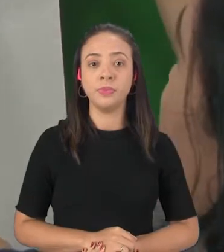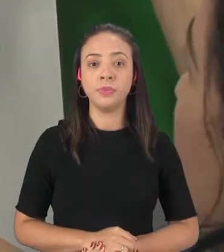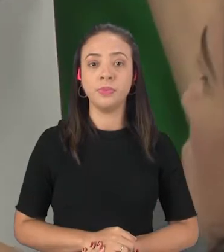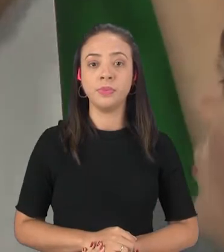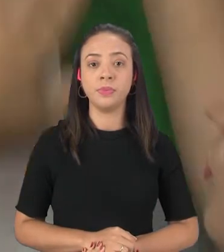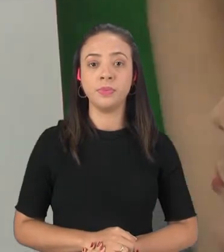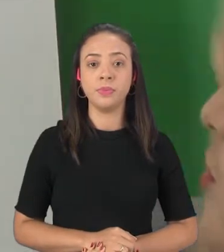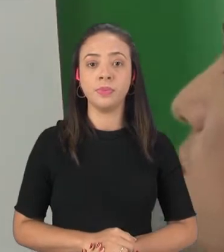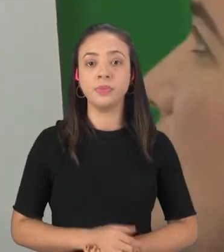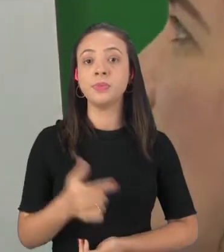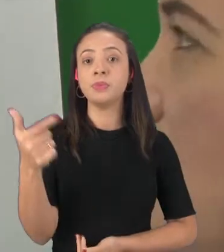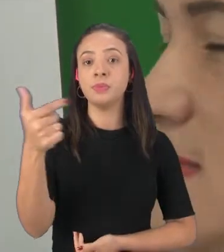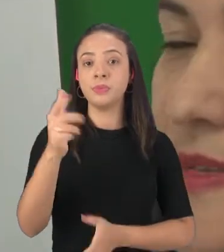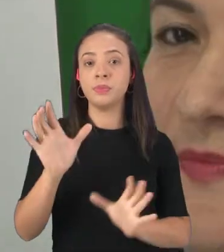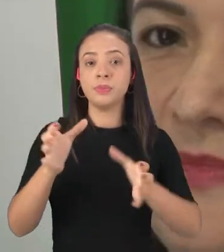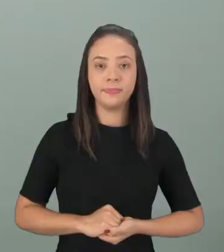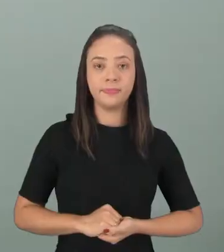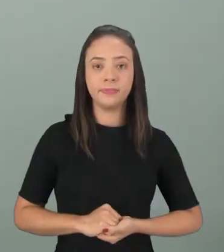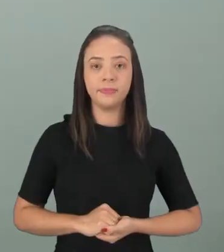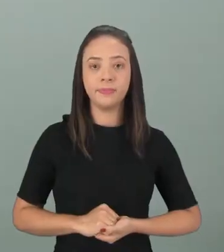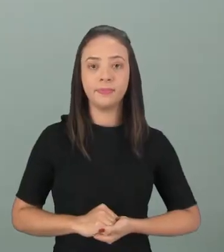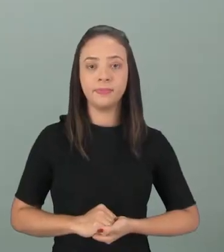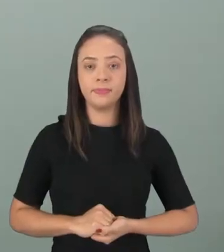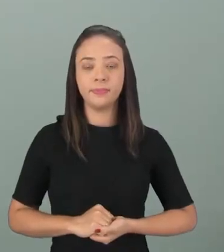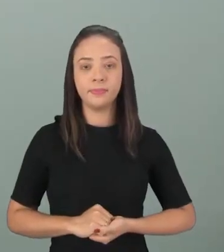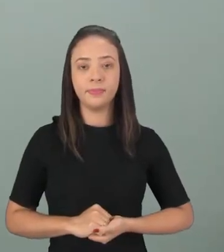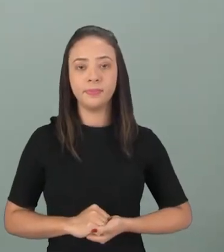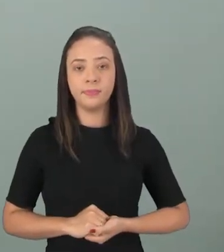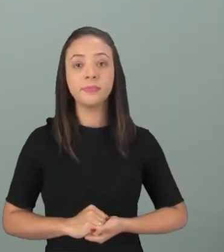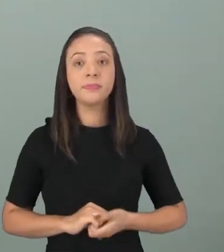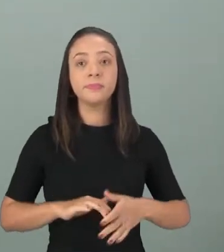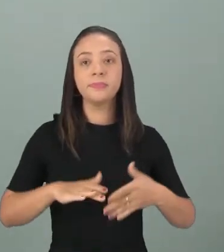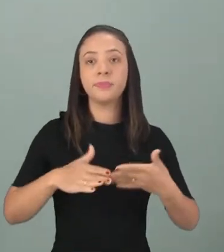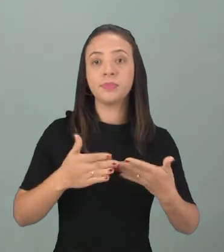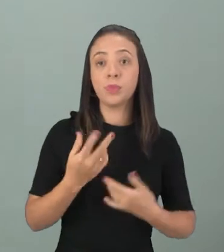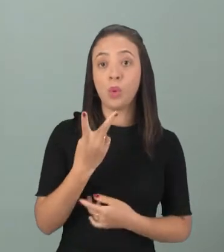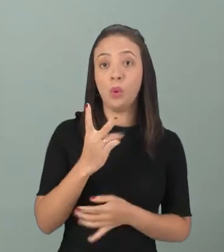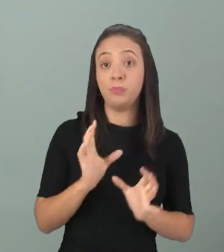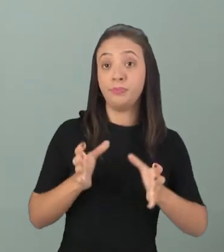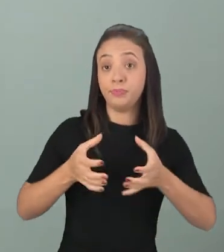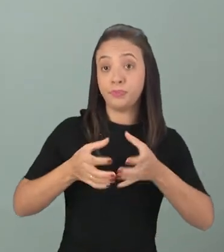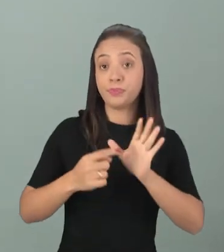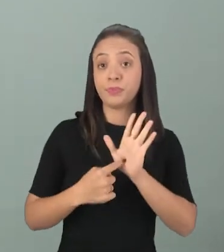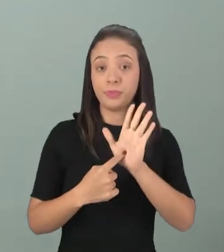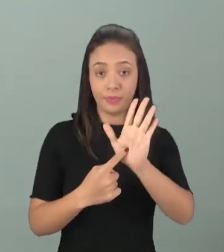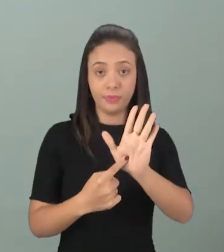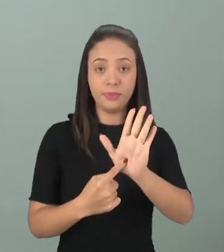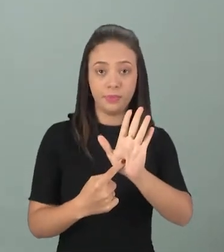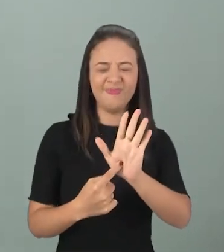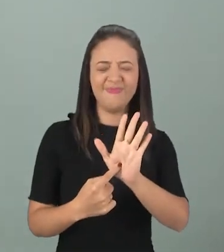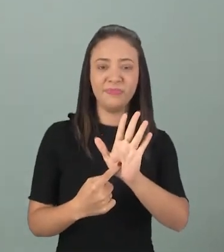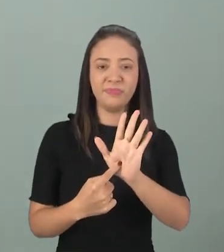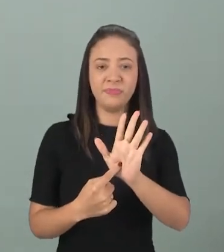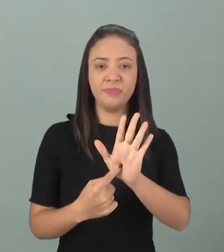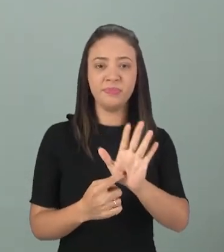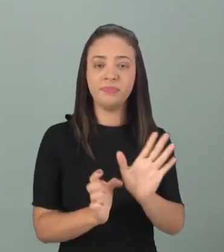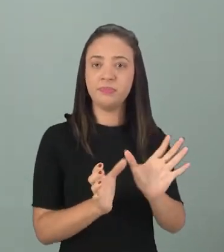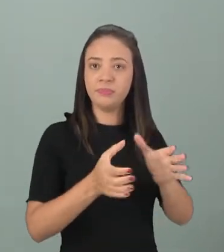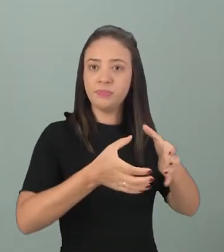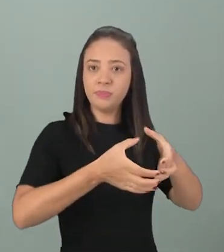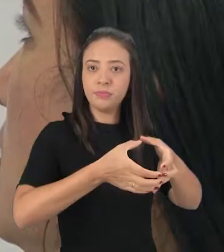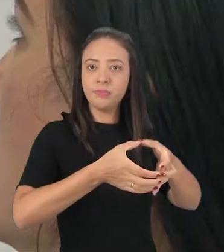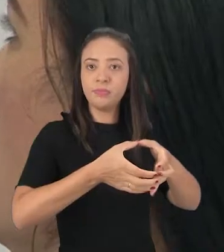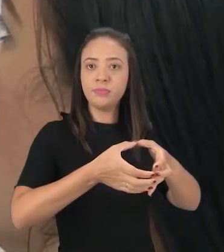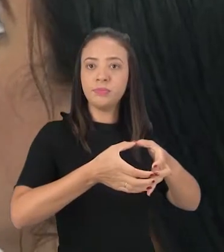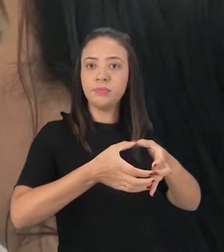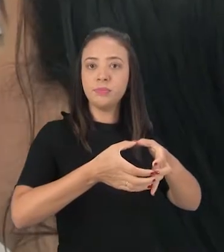O segundo grupo de palavras. Então, nesses dois grupos que nós temos, aí eu dividi em dois grupos, né? Como vocês